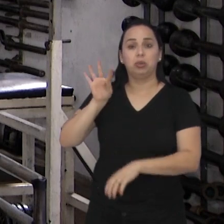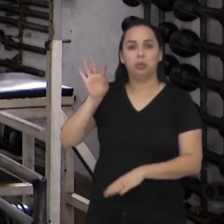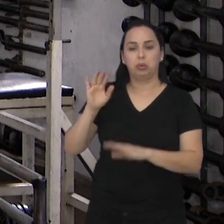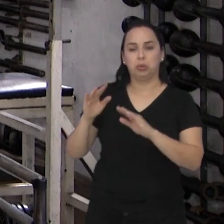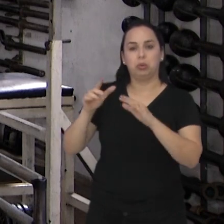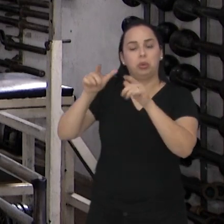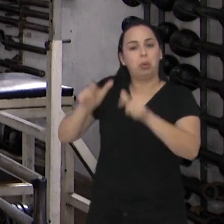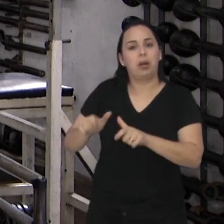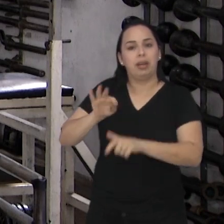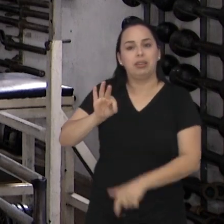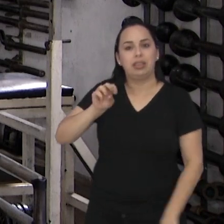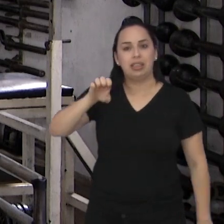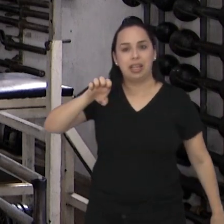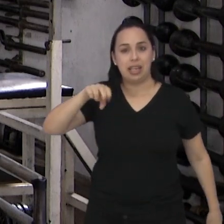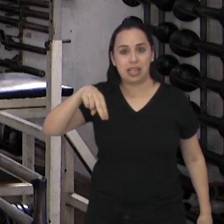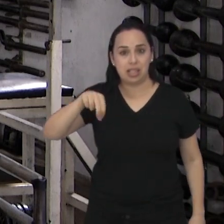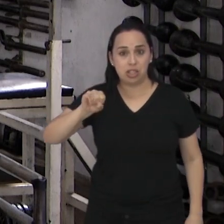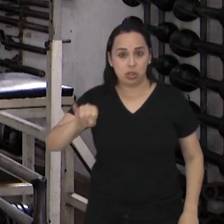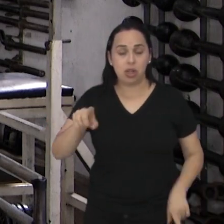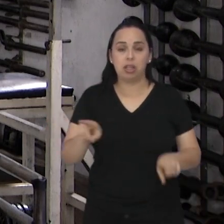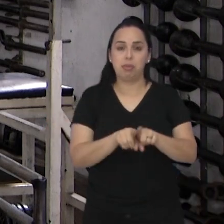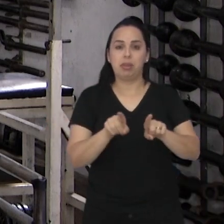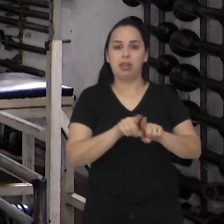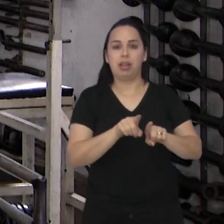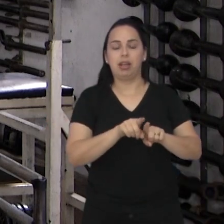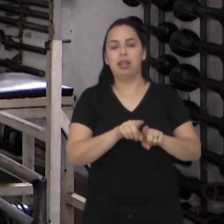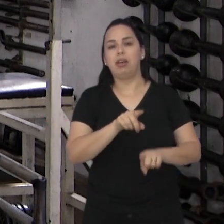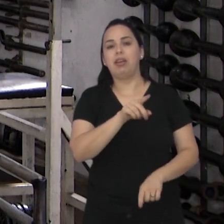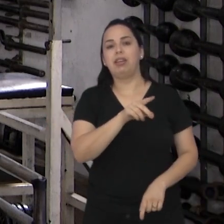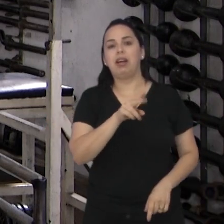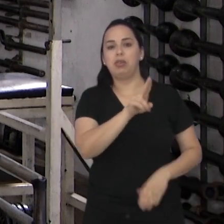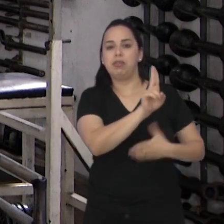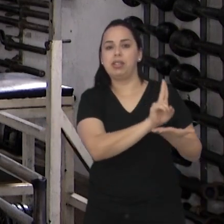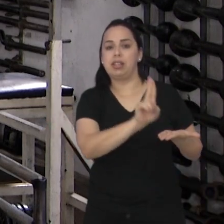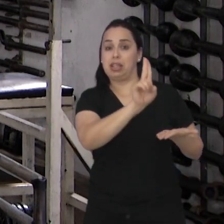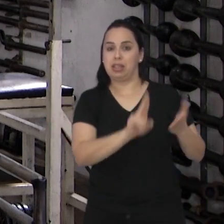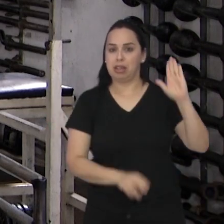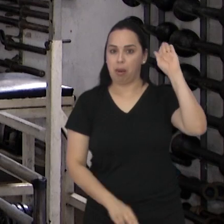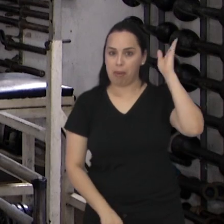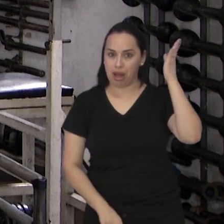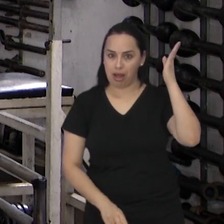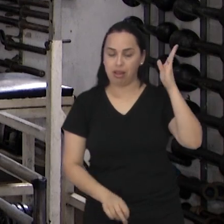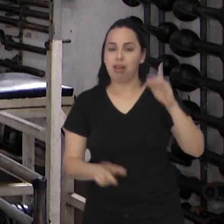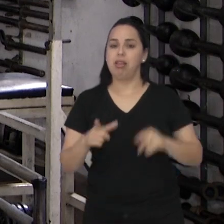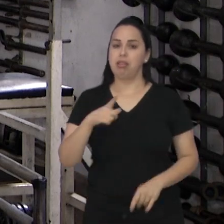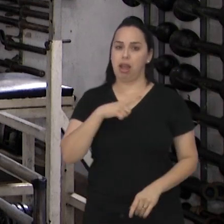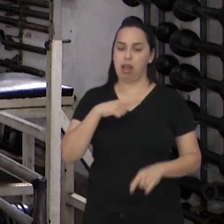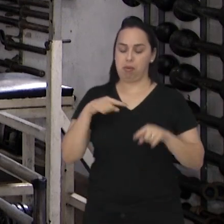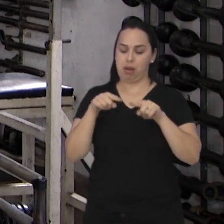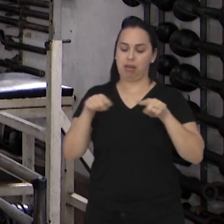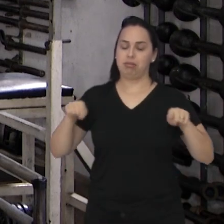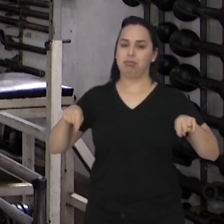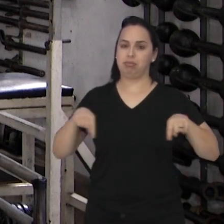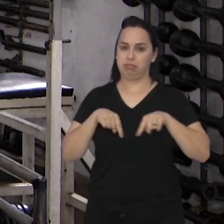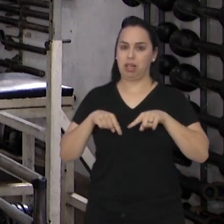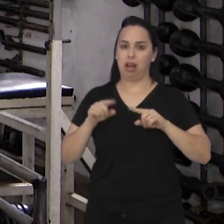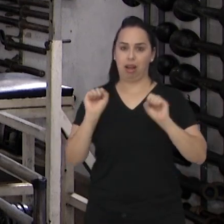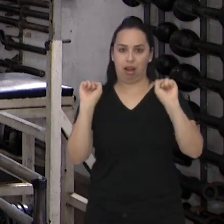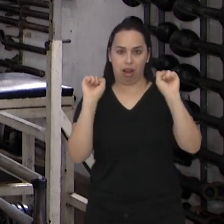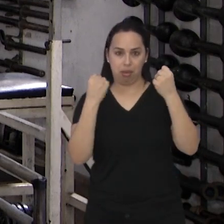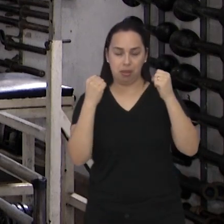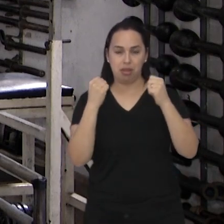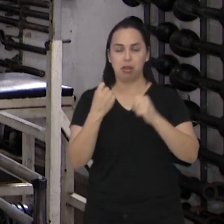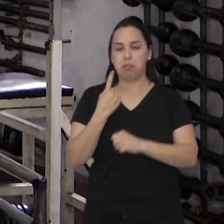Lecionei 13 anos na Faculdade de Educação Física da Universidade de Taubaté. E tenho a minha academia desde